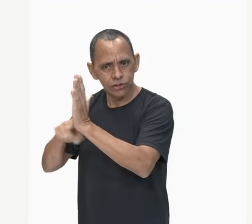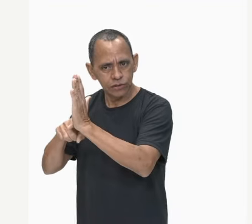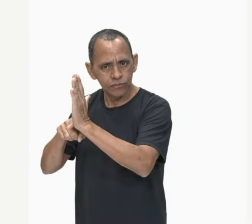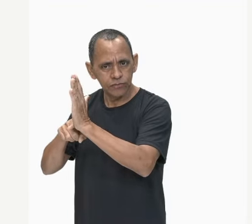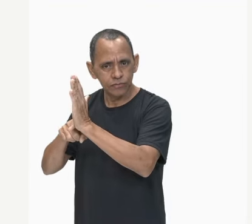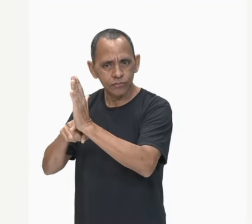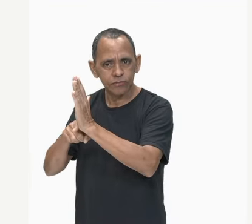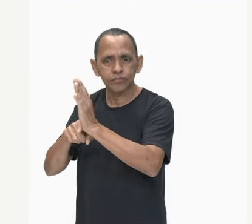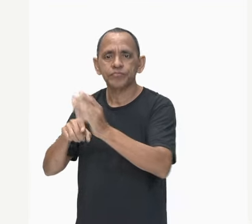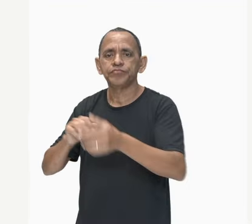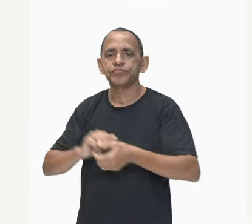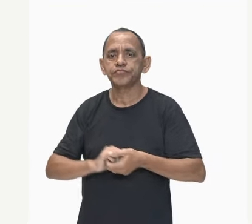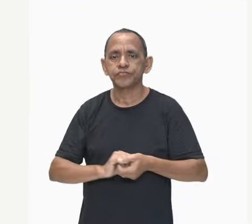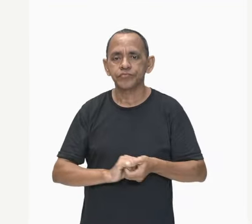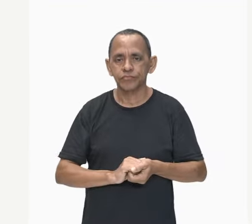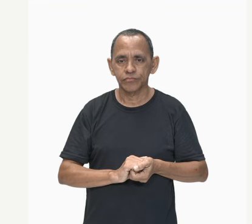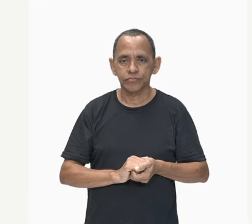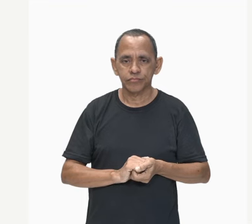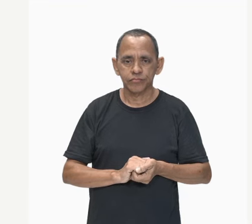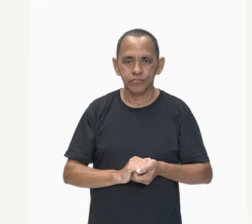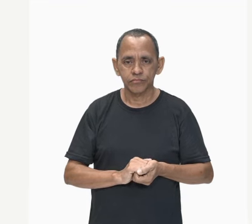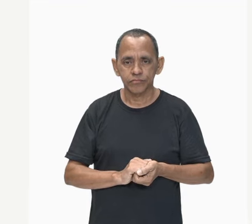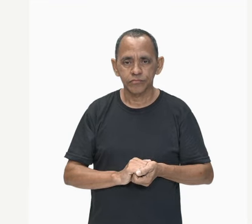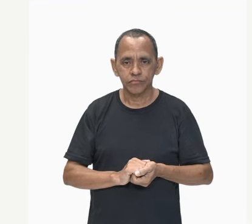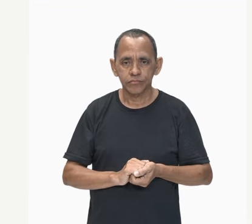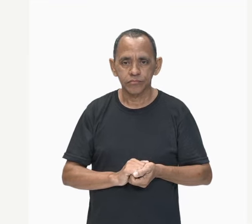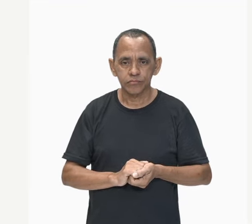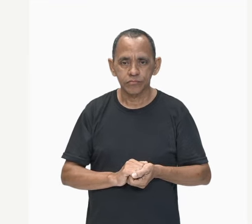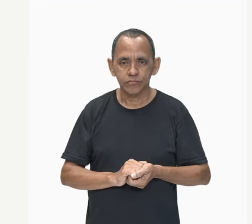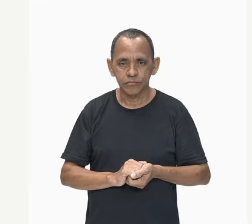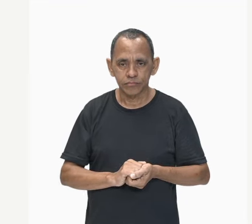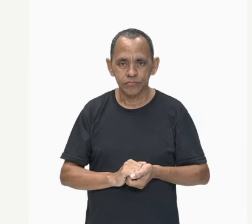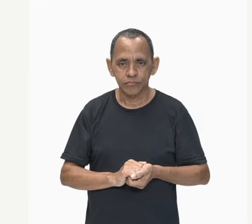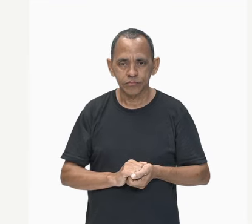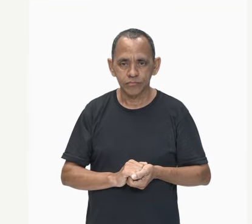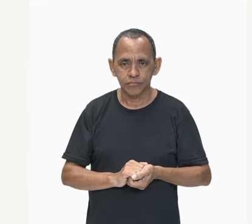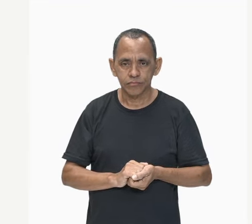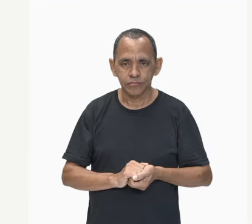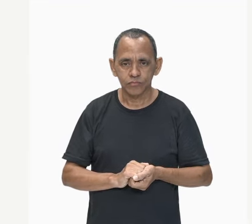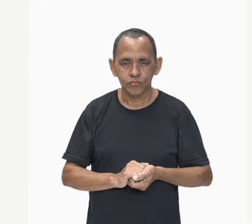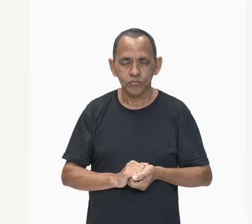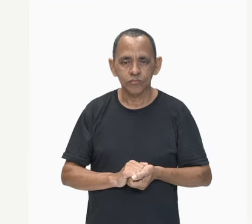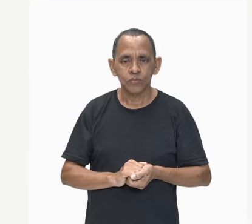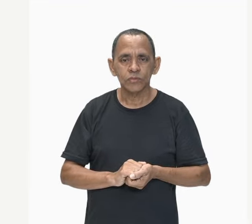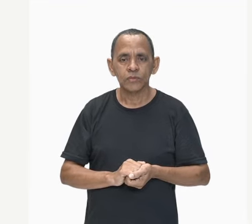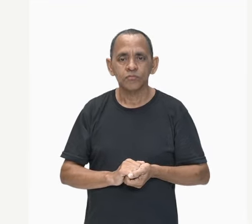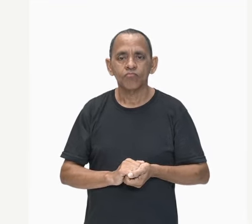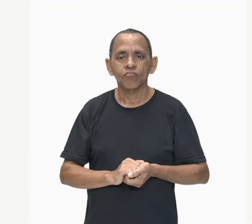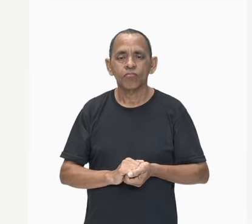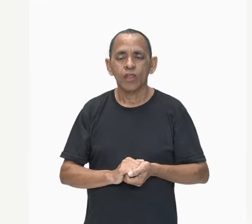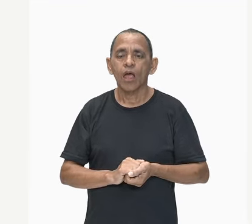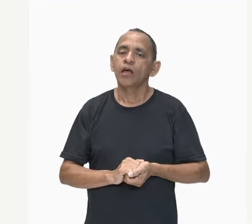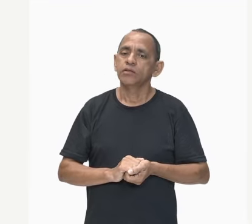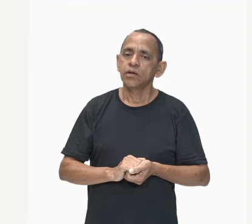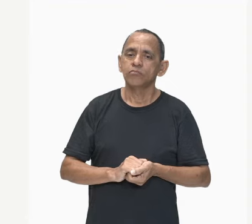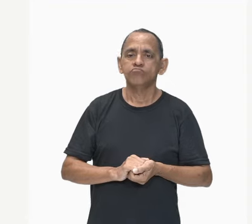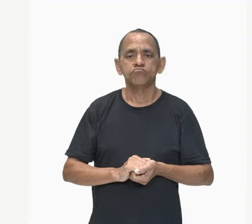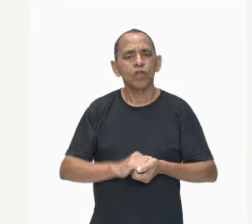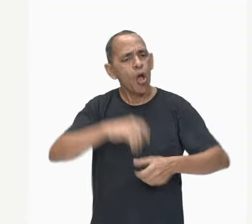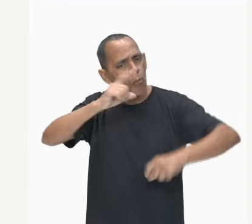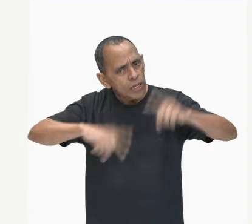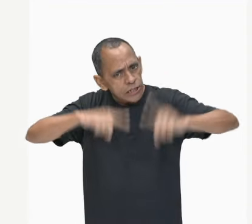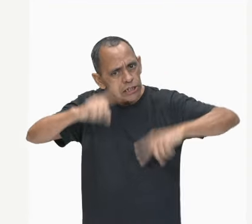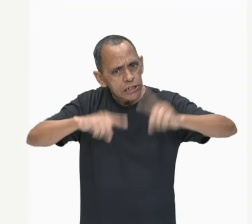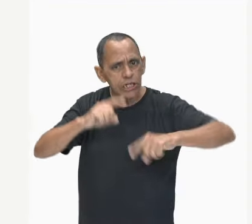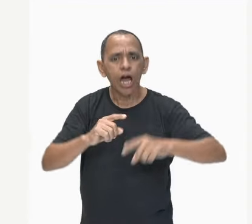este corpo será eletrizado negativamente. O corpo eletrizado negativamente. Neste